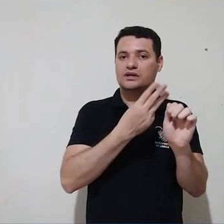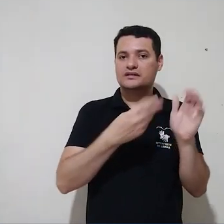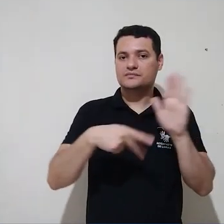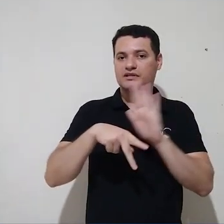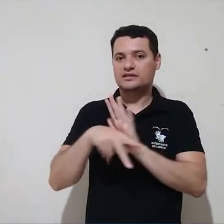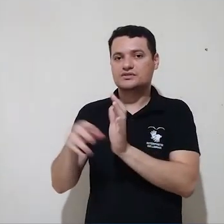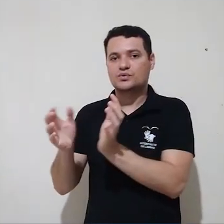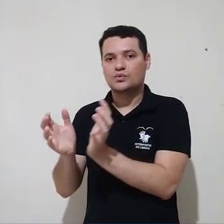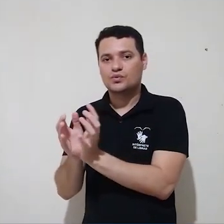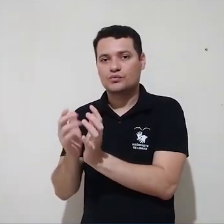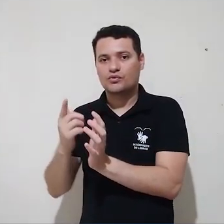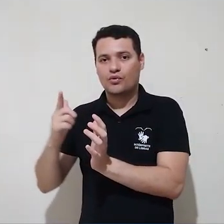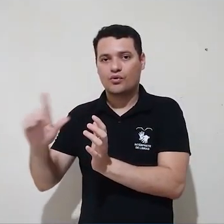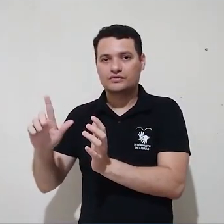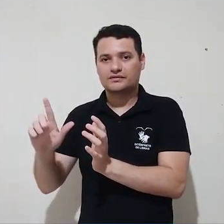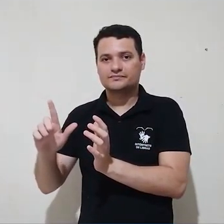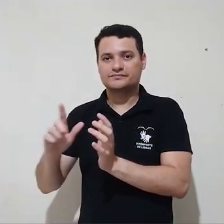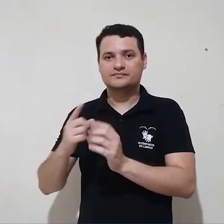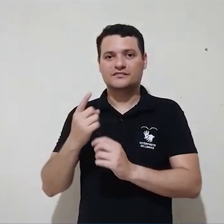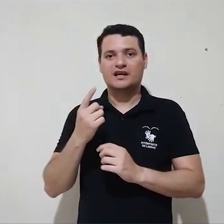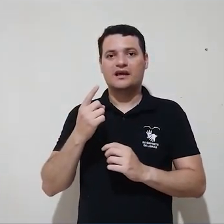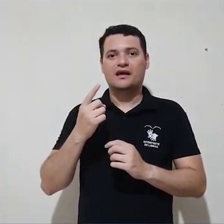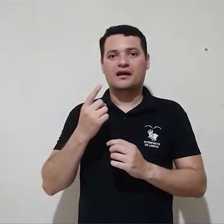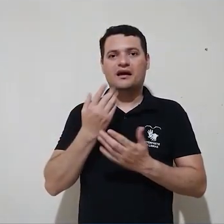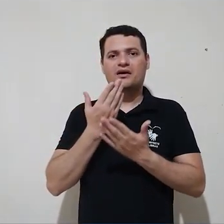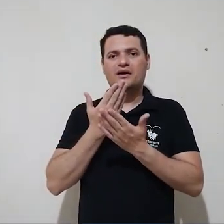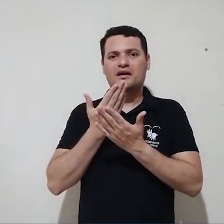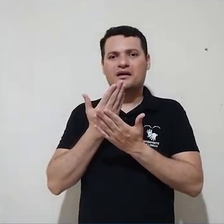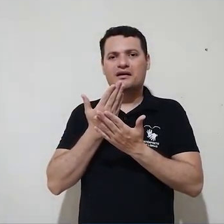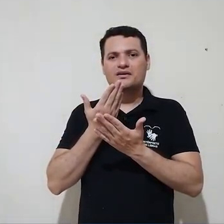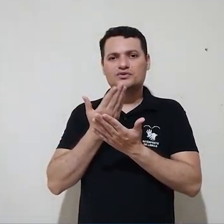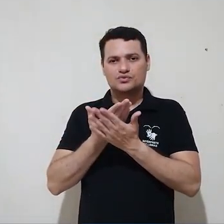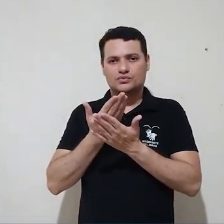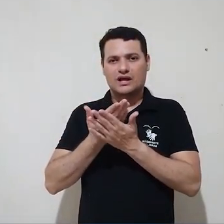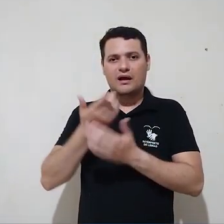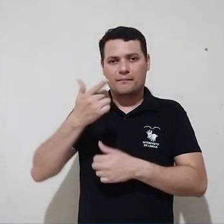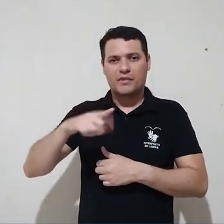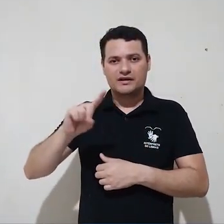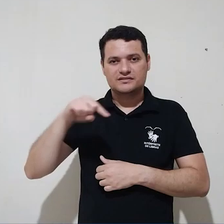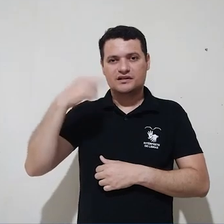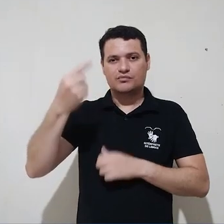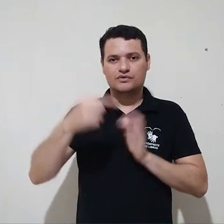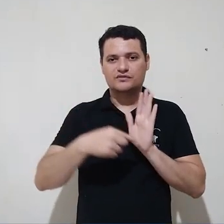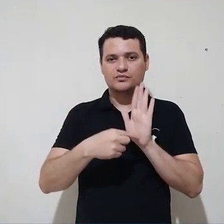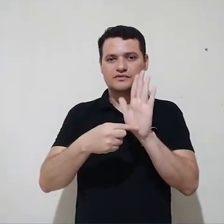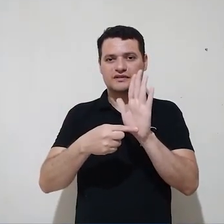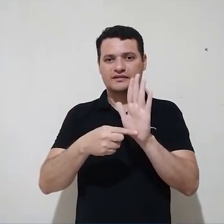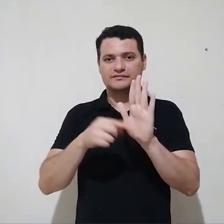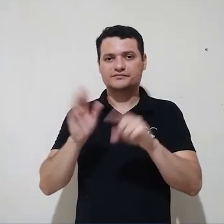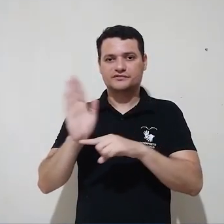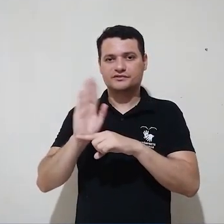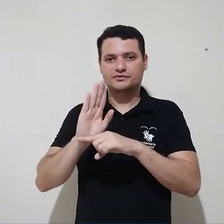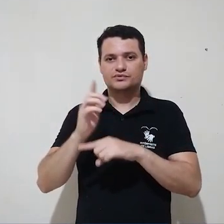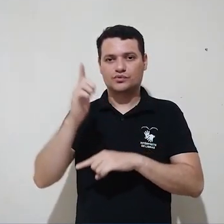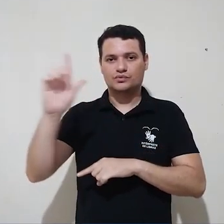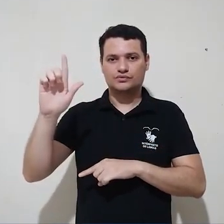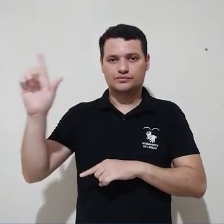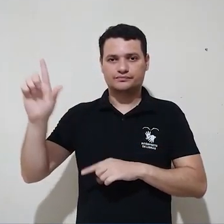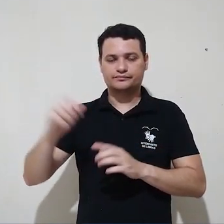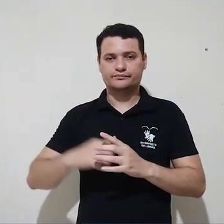2. As implicações de grupos vão ser explicadas com maiores detalhes nos próximos vídeos.